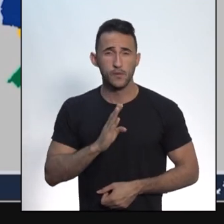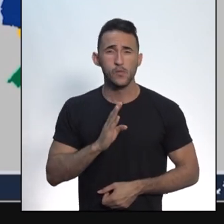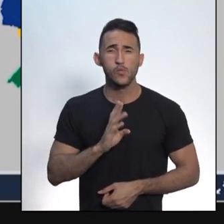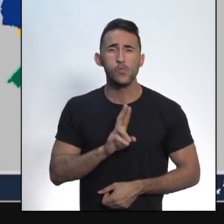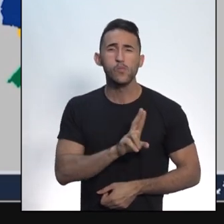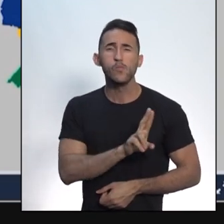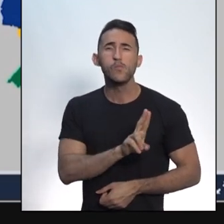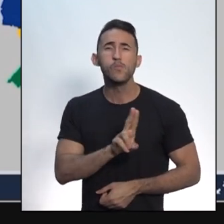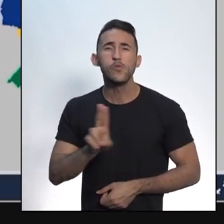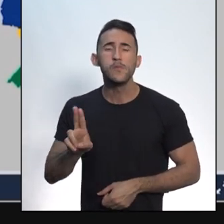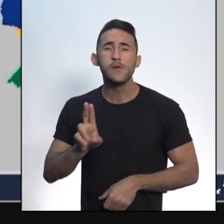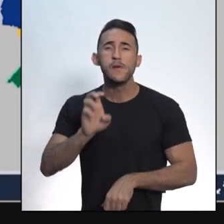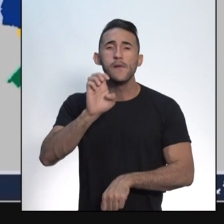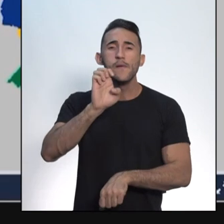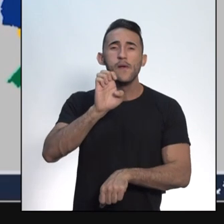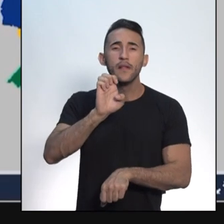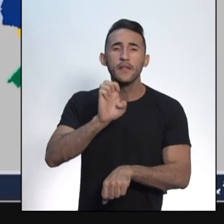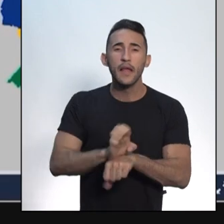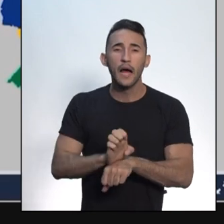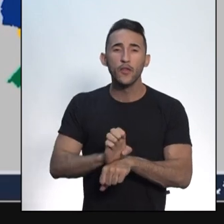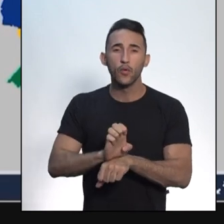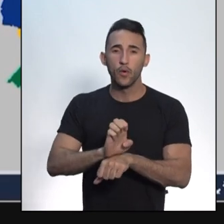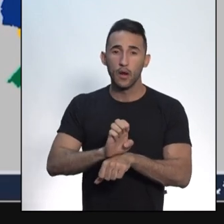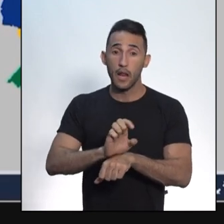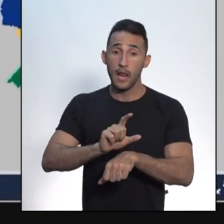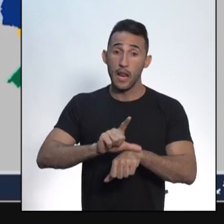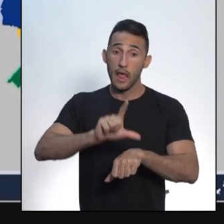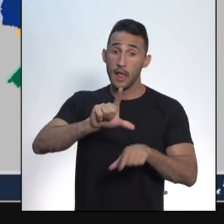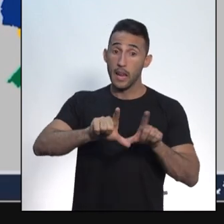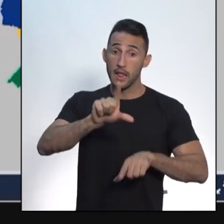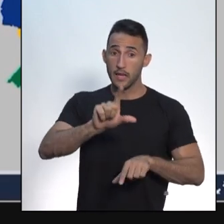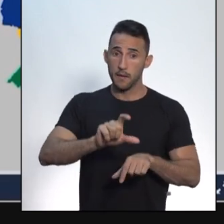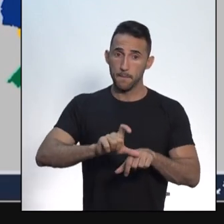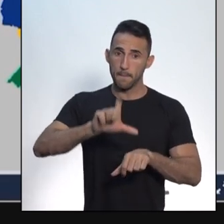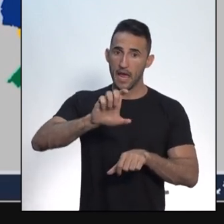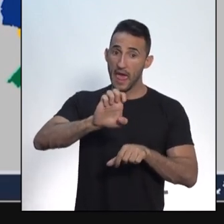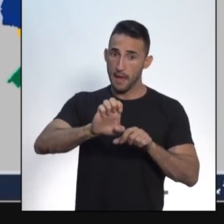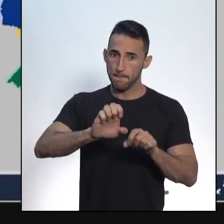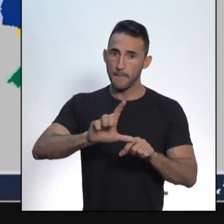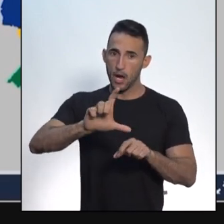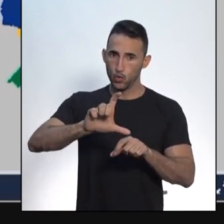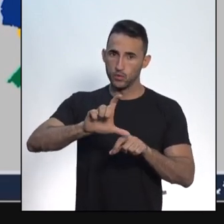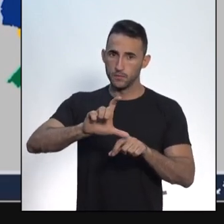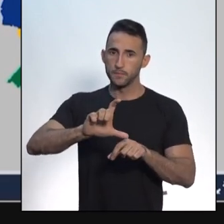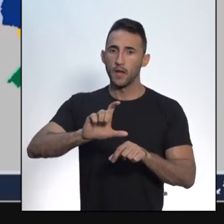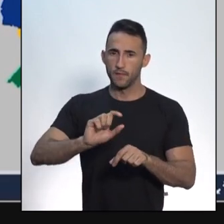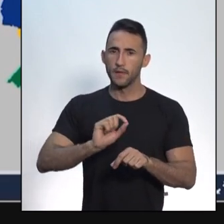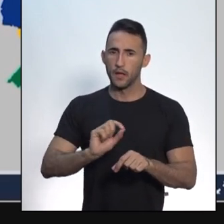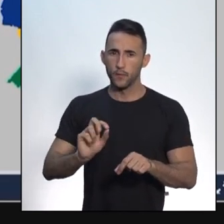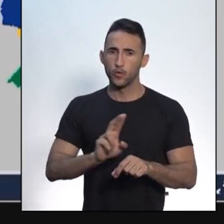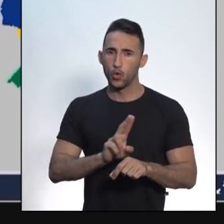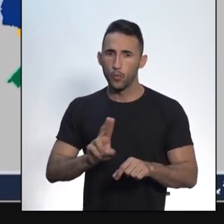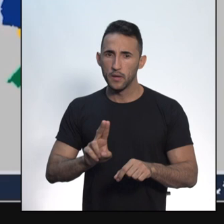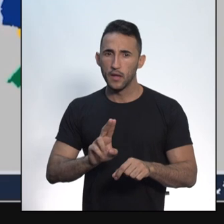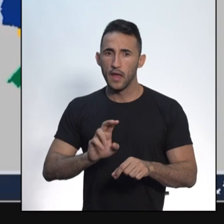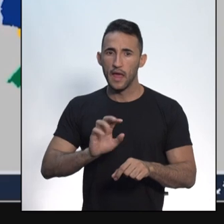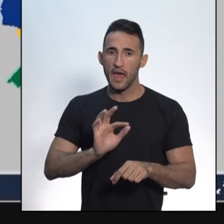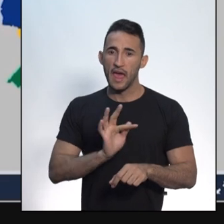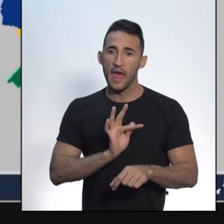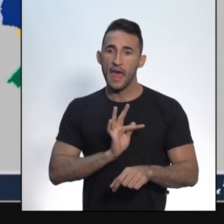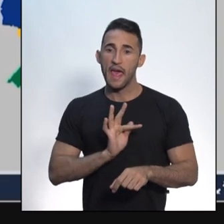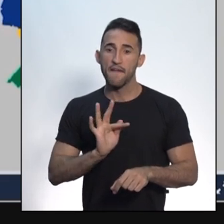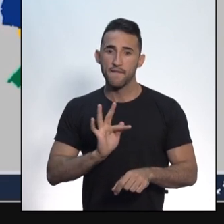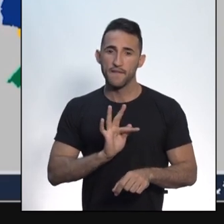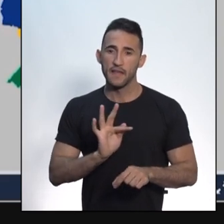nome de estado com inicial minúscula a cada unidade federada, UF, unidade